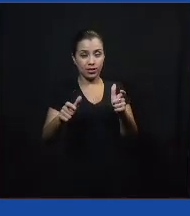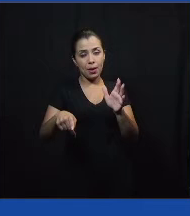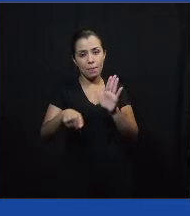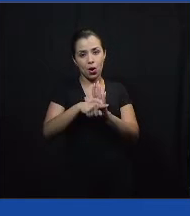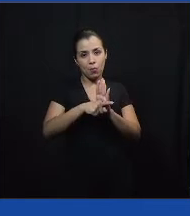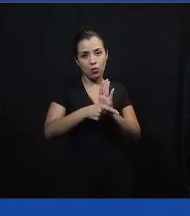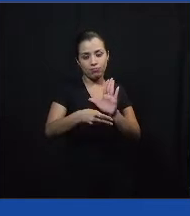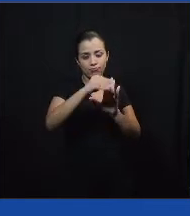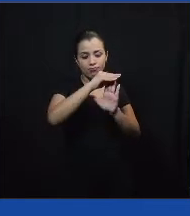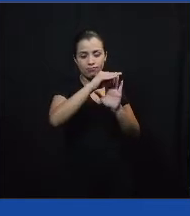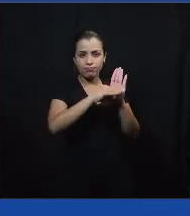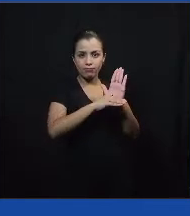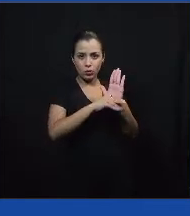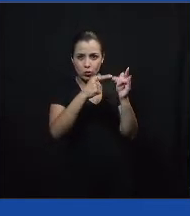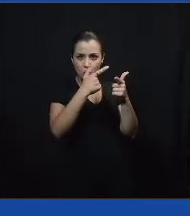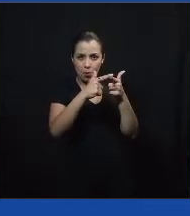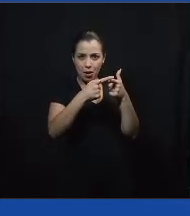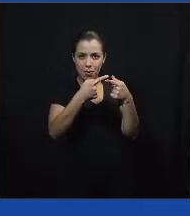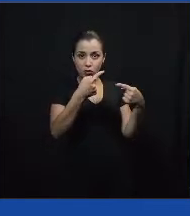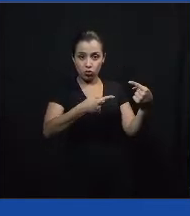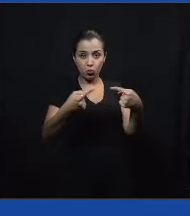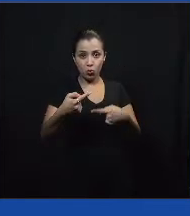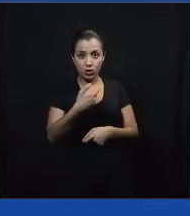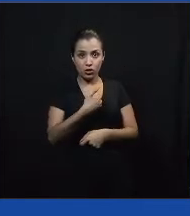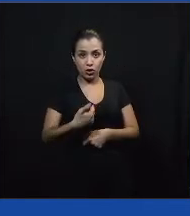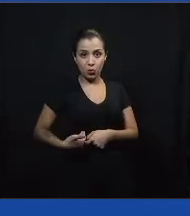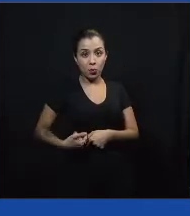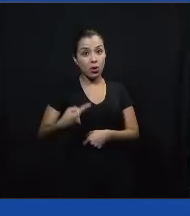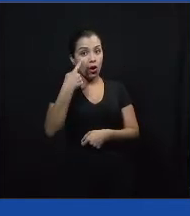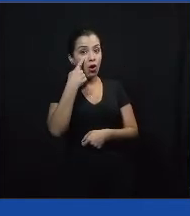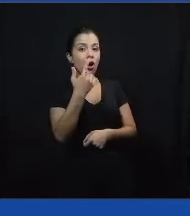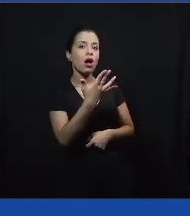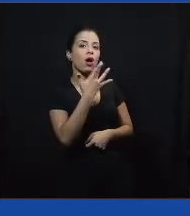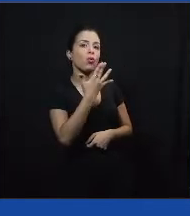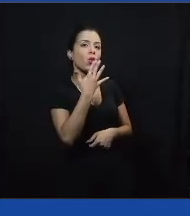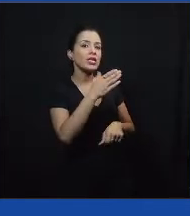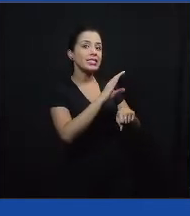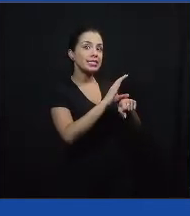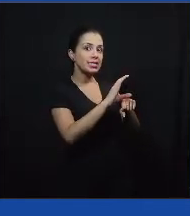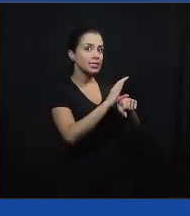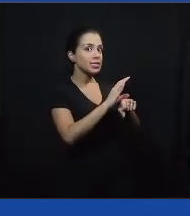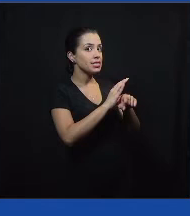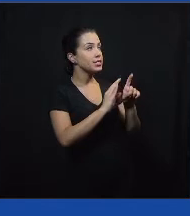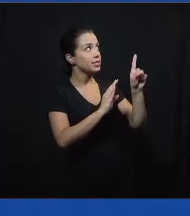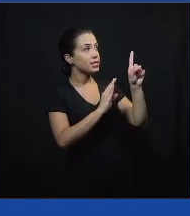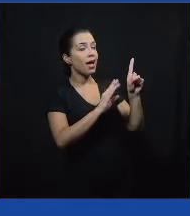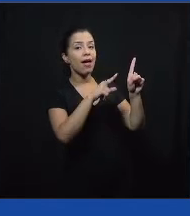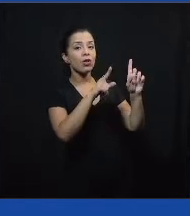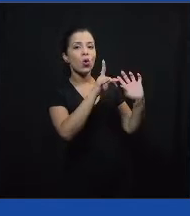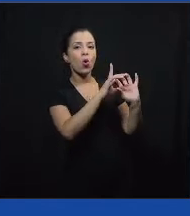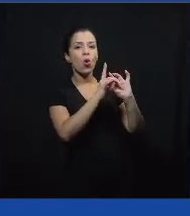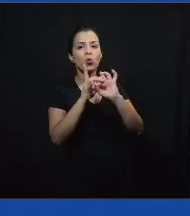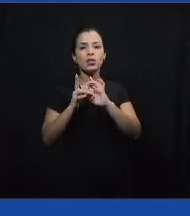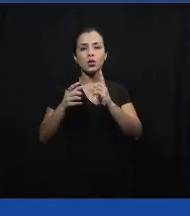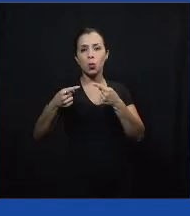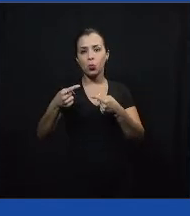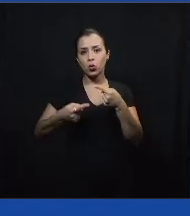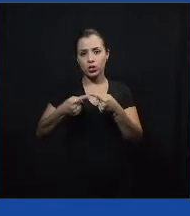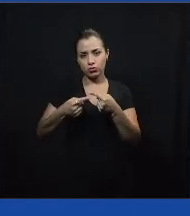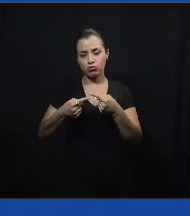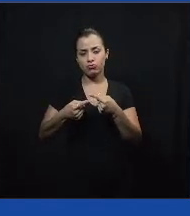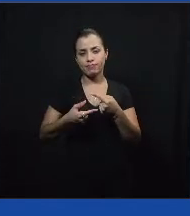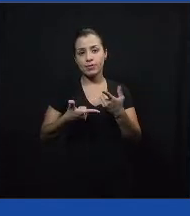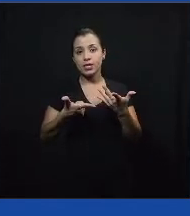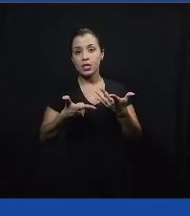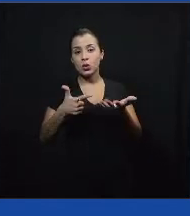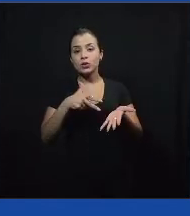a parte mais cinza, ela consiste na análise do contexto político. Então, é basicamente compreender